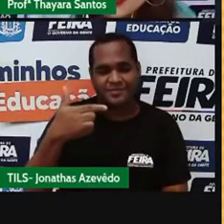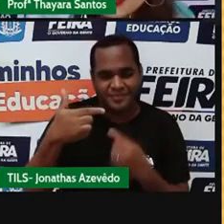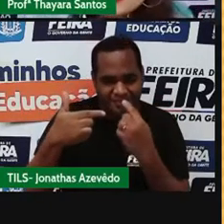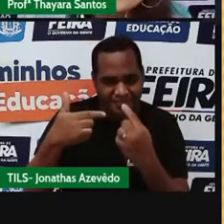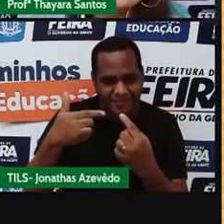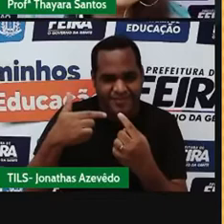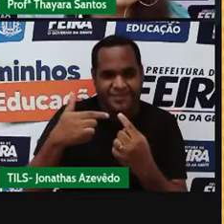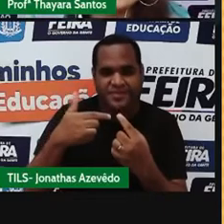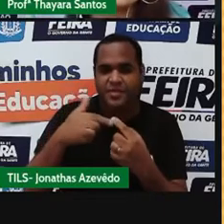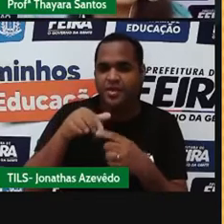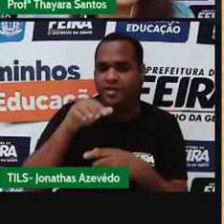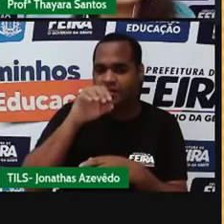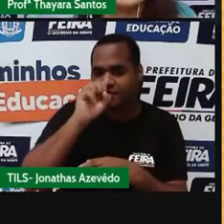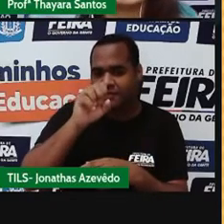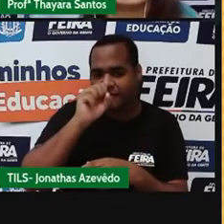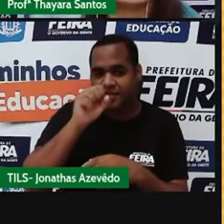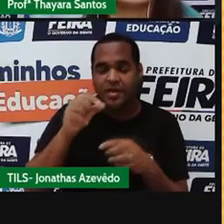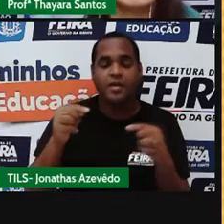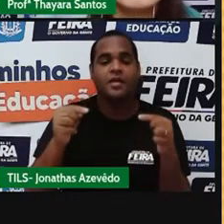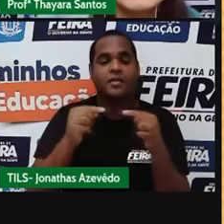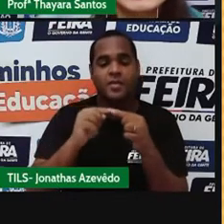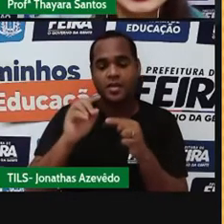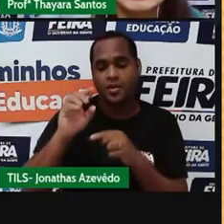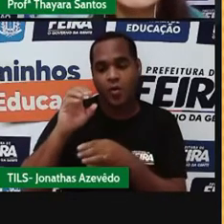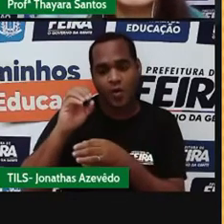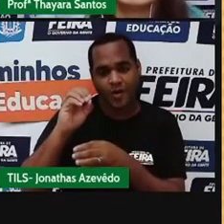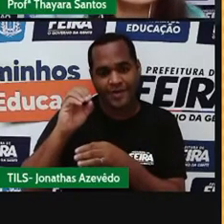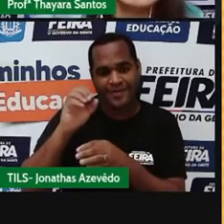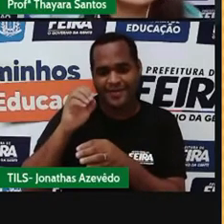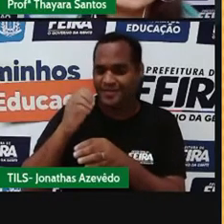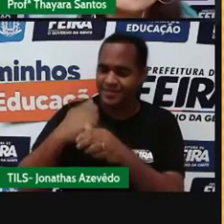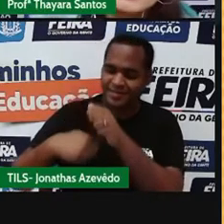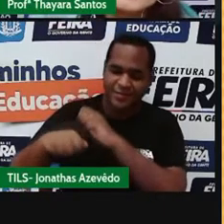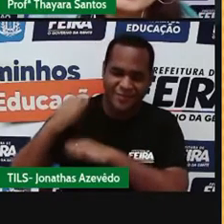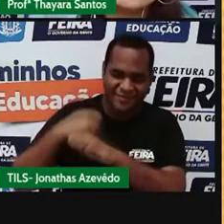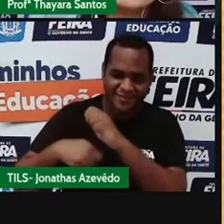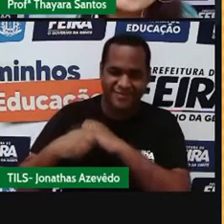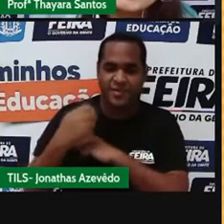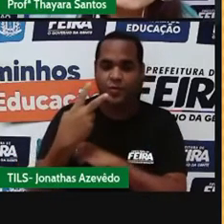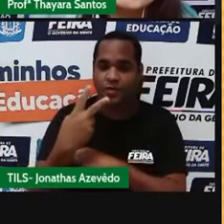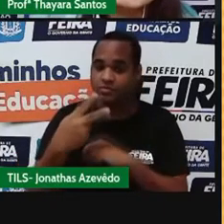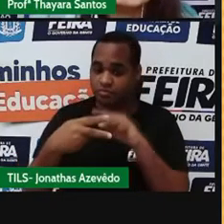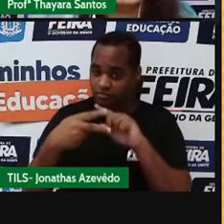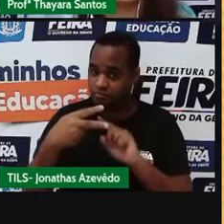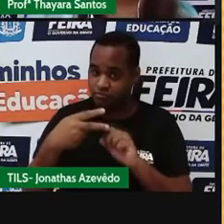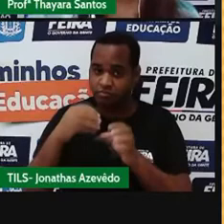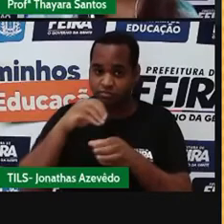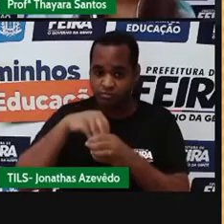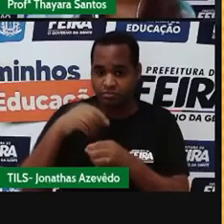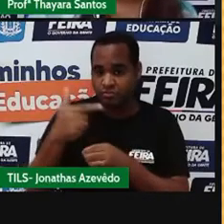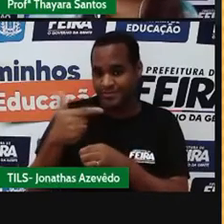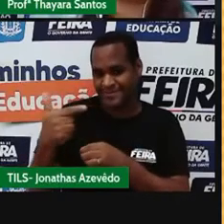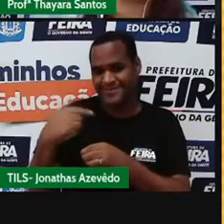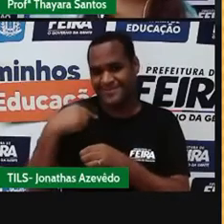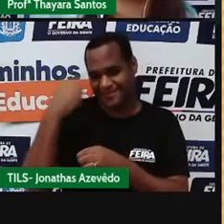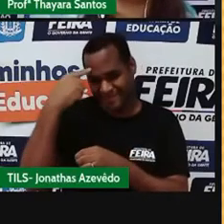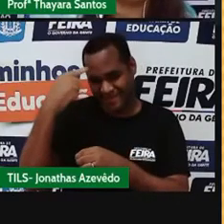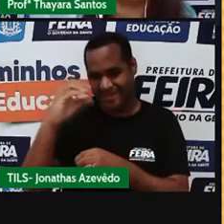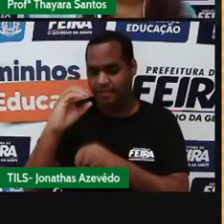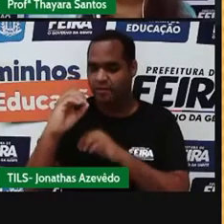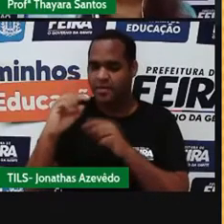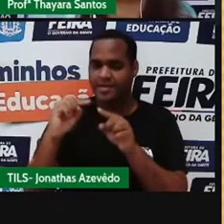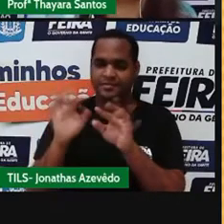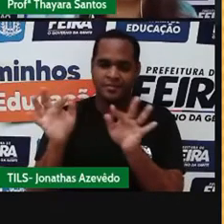É a mesma coisa. Tem dois átomos de oxigênio. Então, só tem oxigênio nessa substância, por isso que ela é chamada de